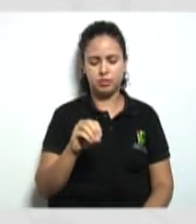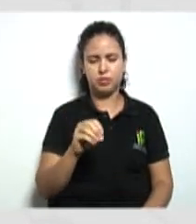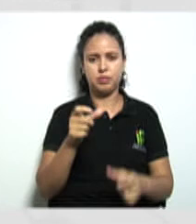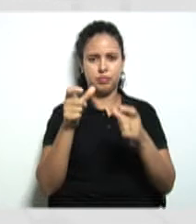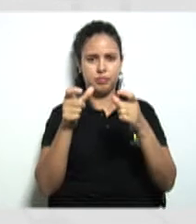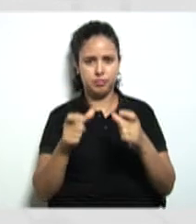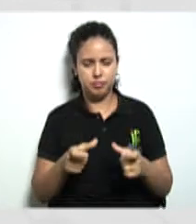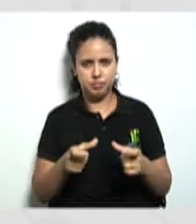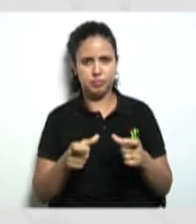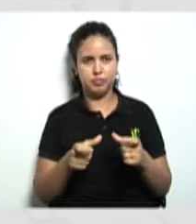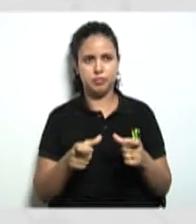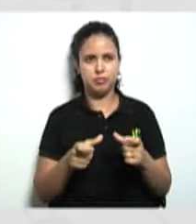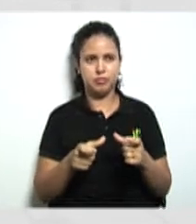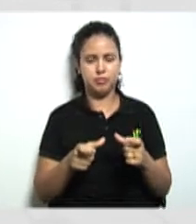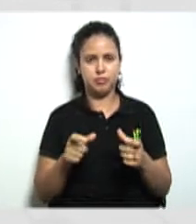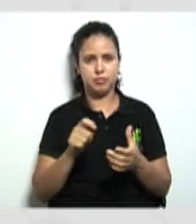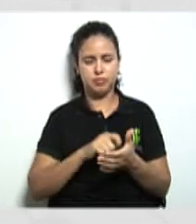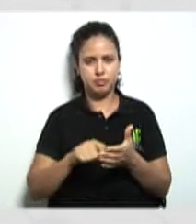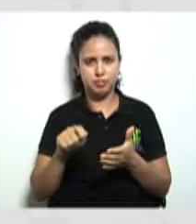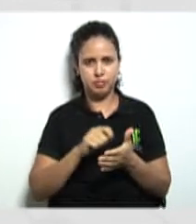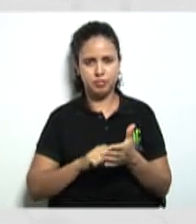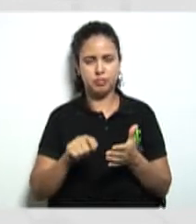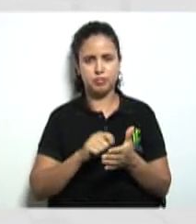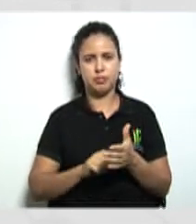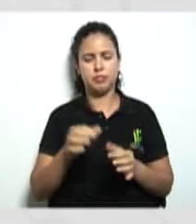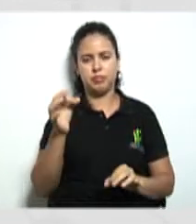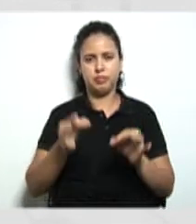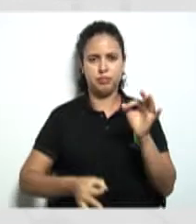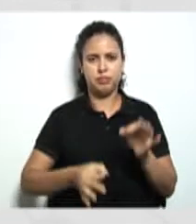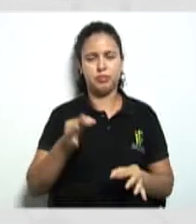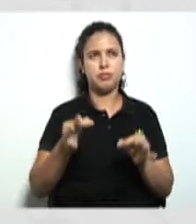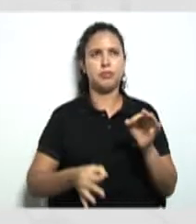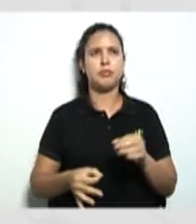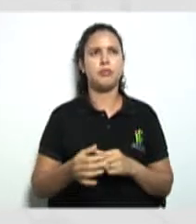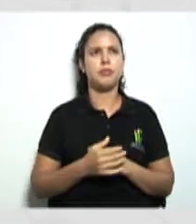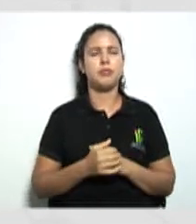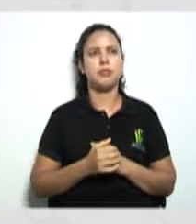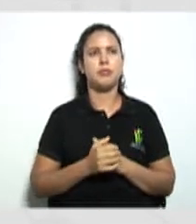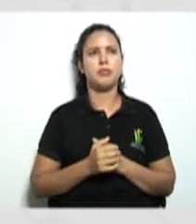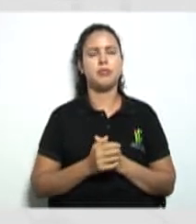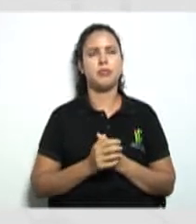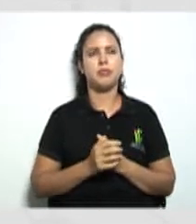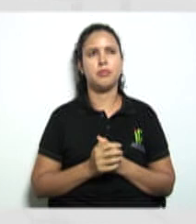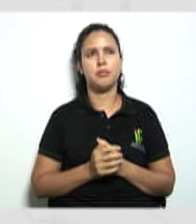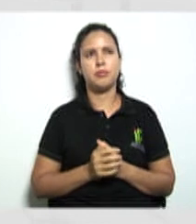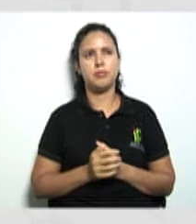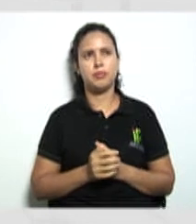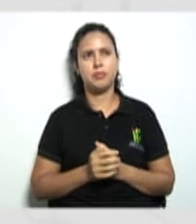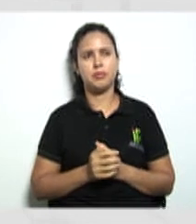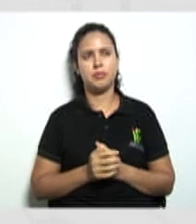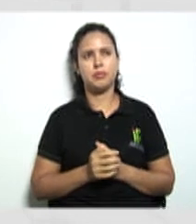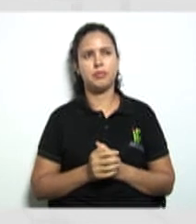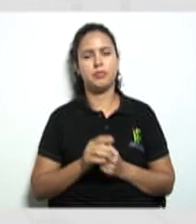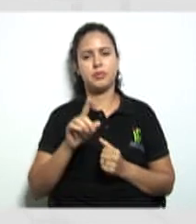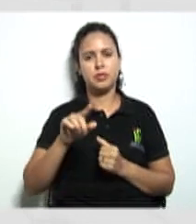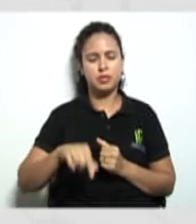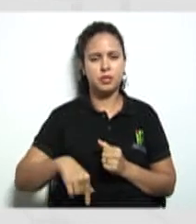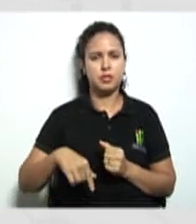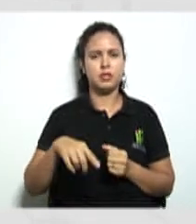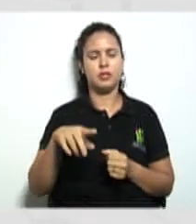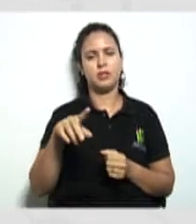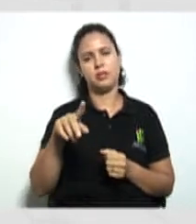para sessões de julgamento olha aqui gente palavrinha